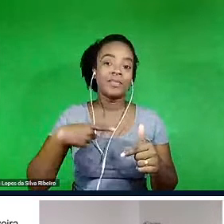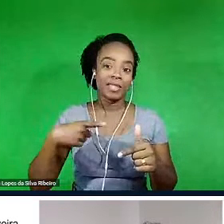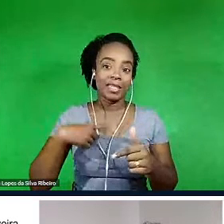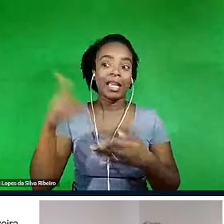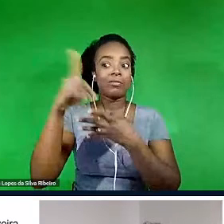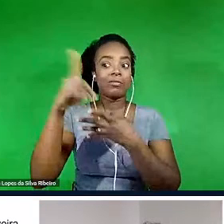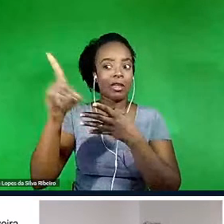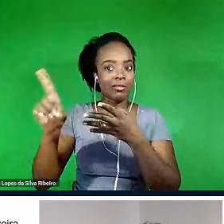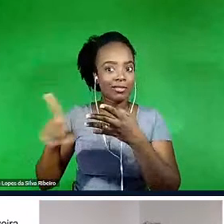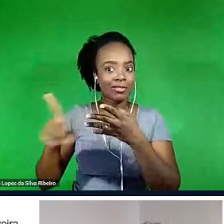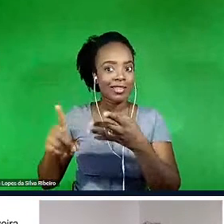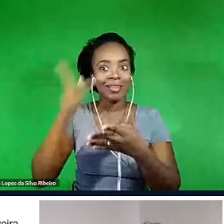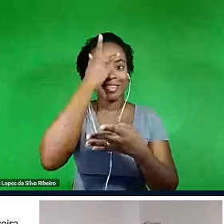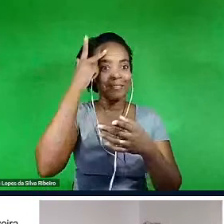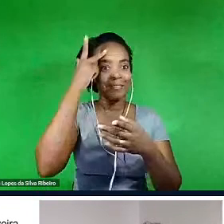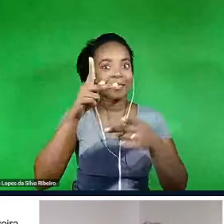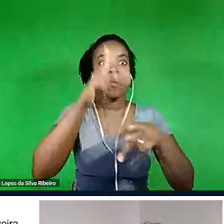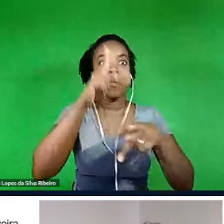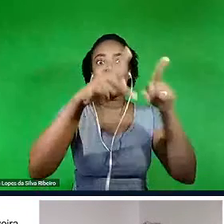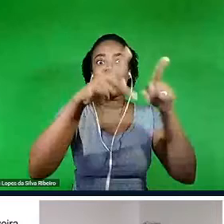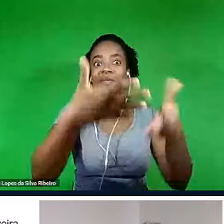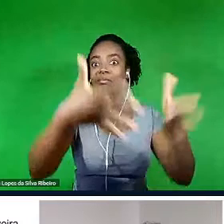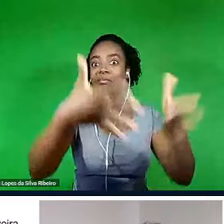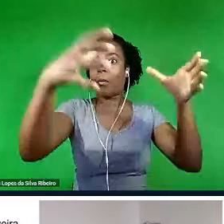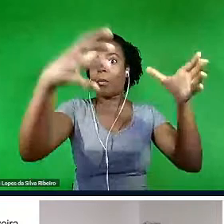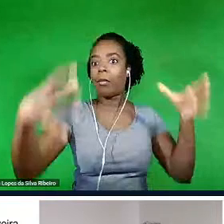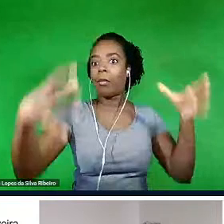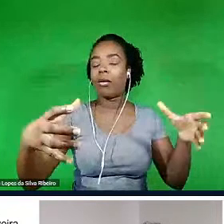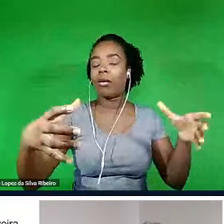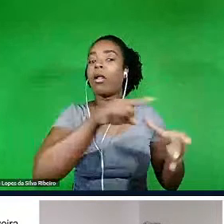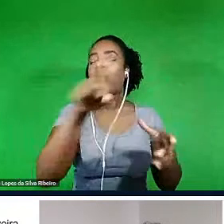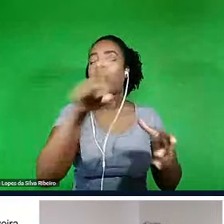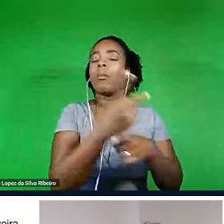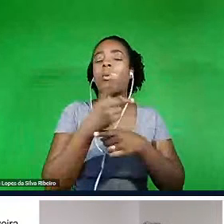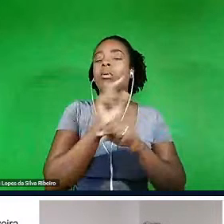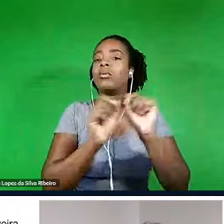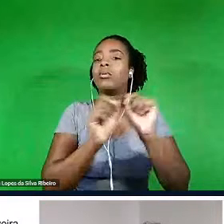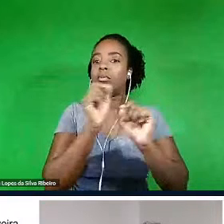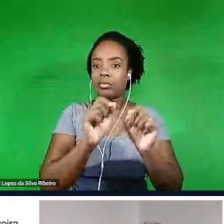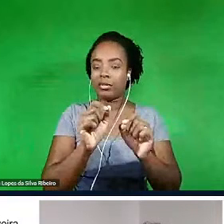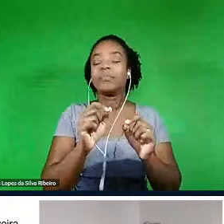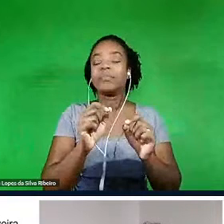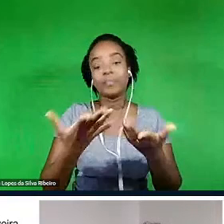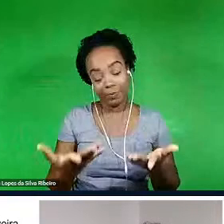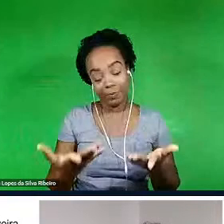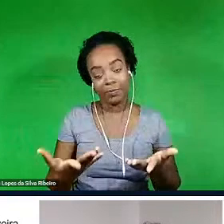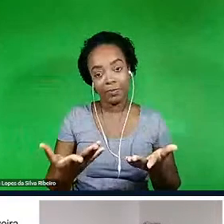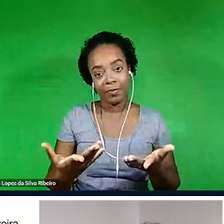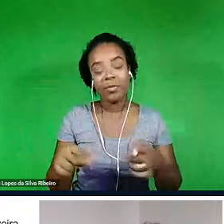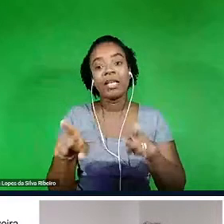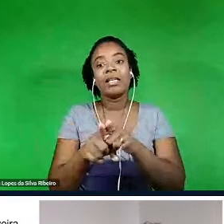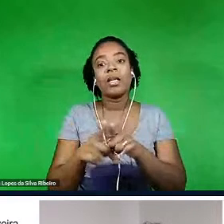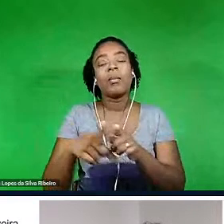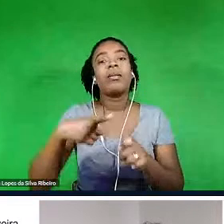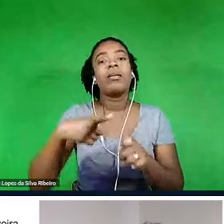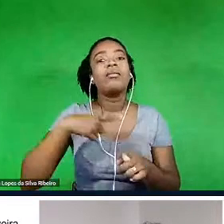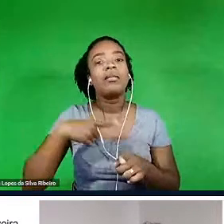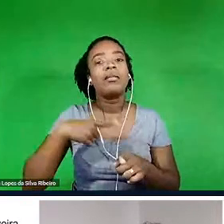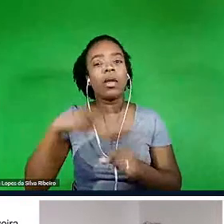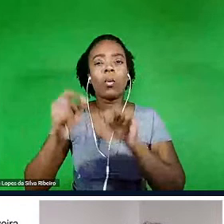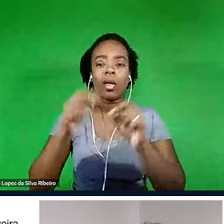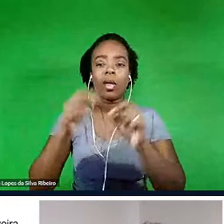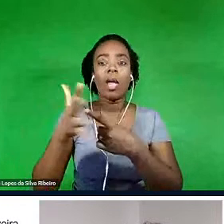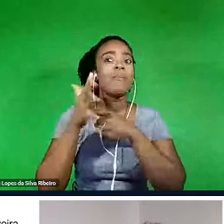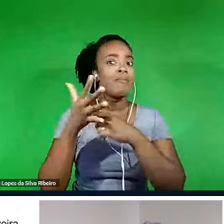massivos e, e, e operar e, eu acho que muito mais e, também já tem a constituição de máquinas bélicas, tá, existem